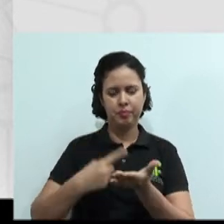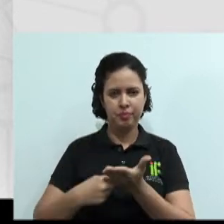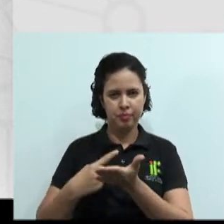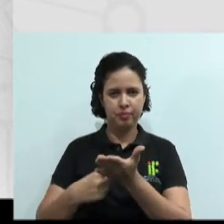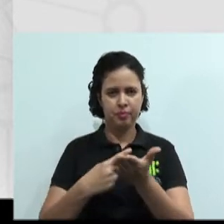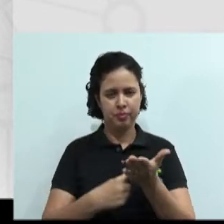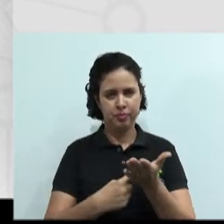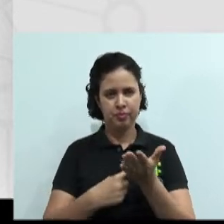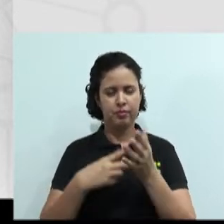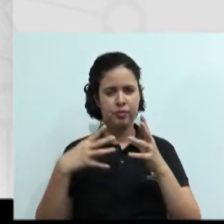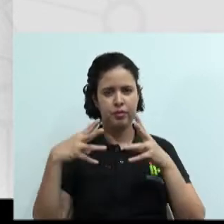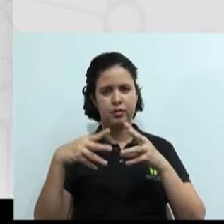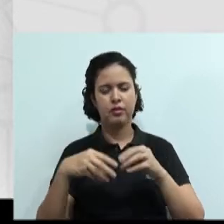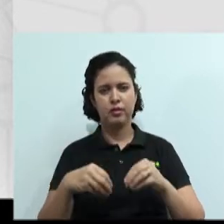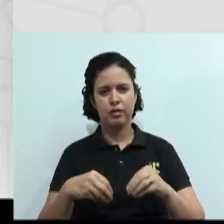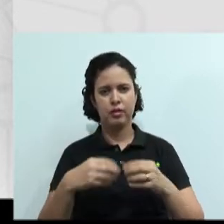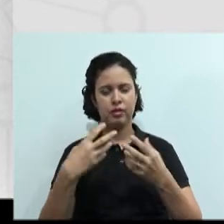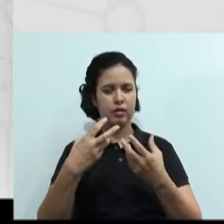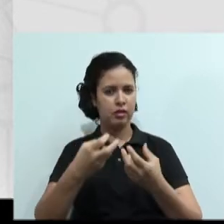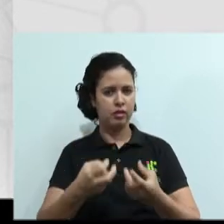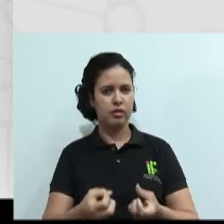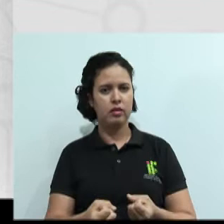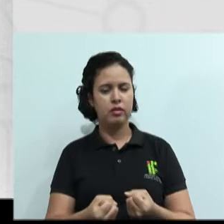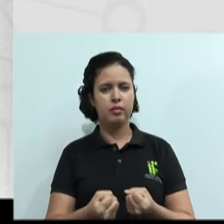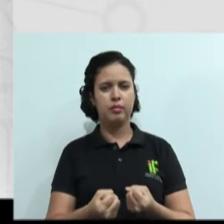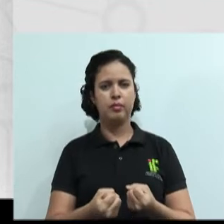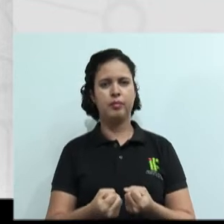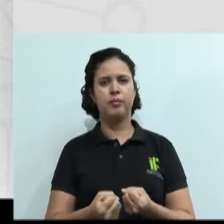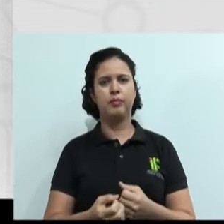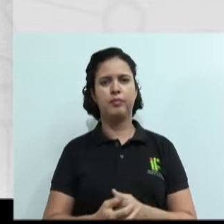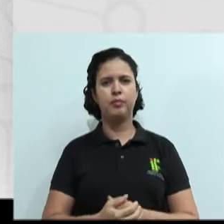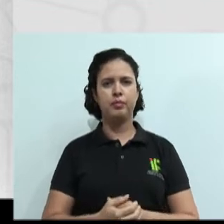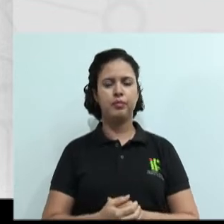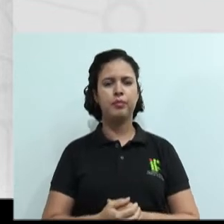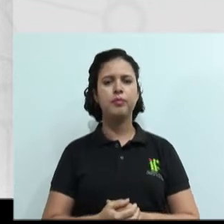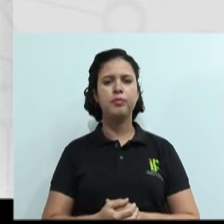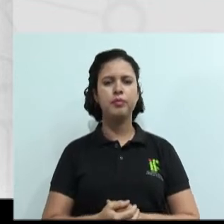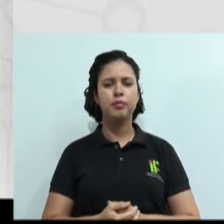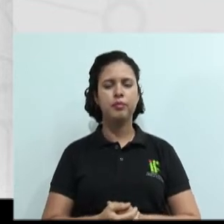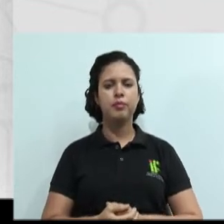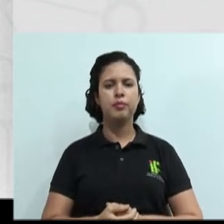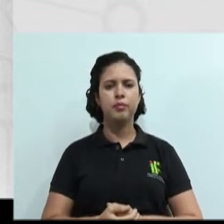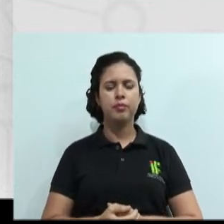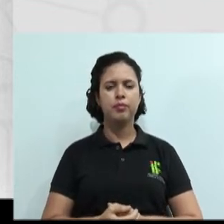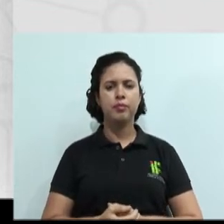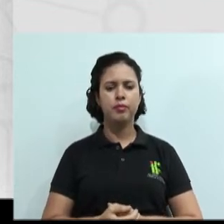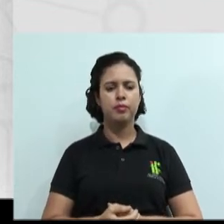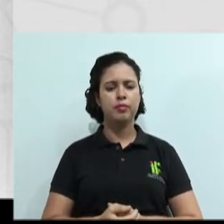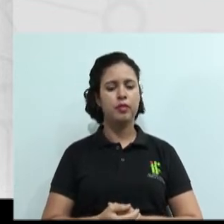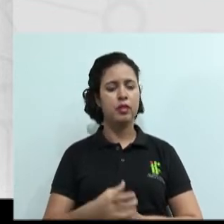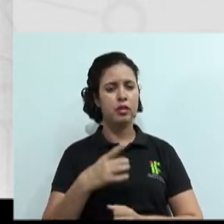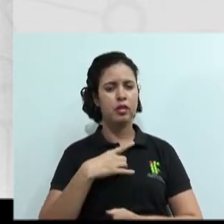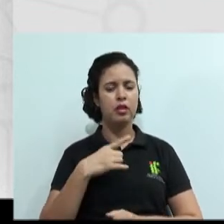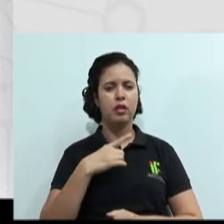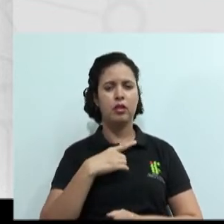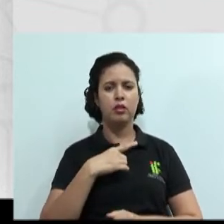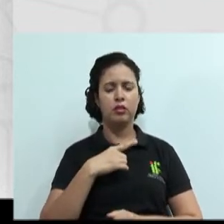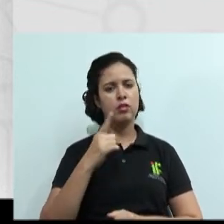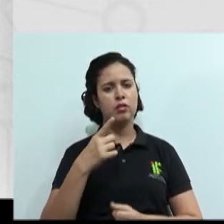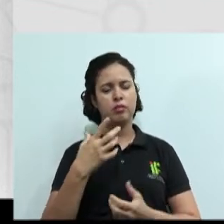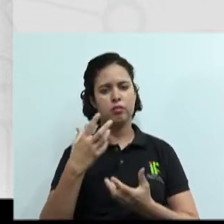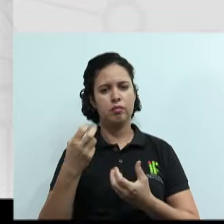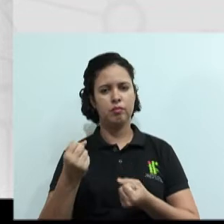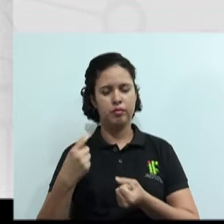as partes, com exceção aí na forma em que haja a conciliação.